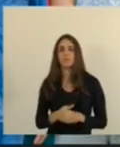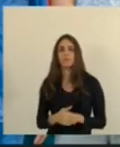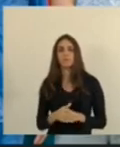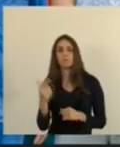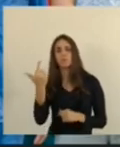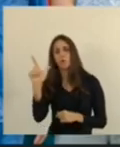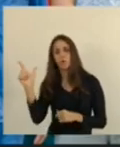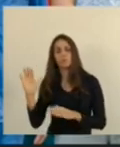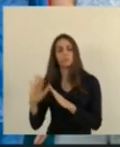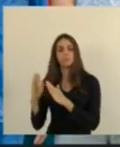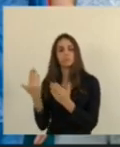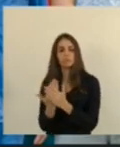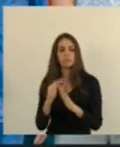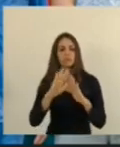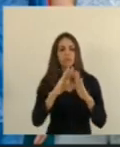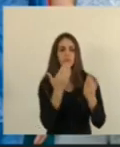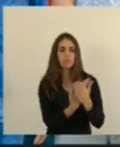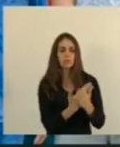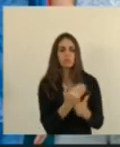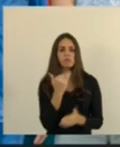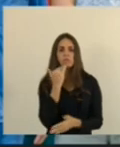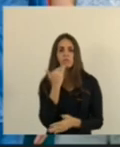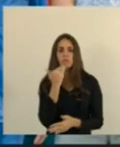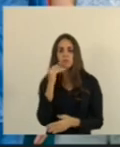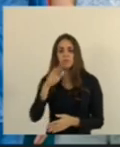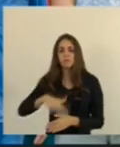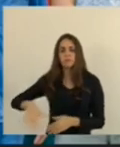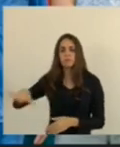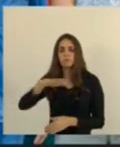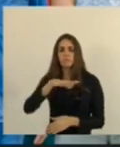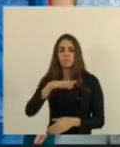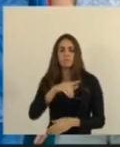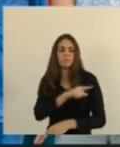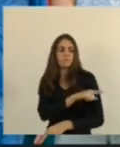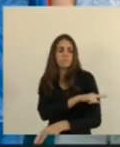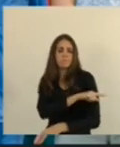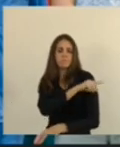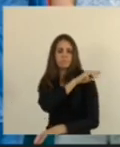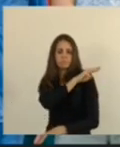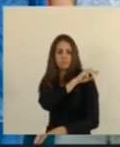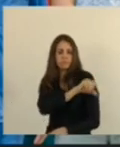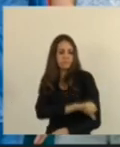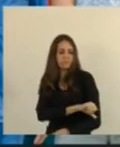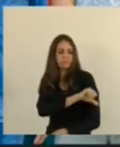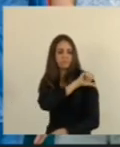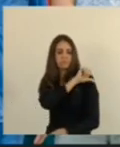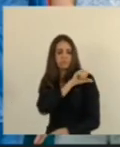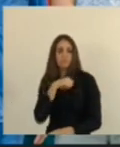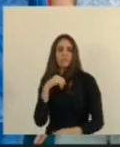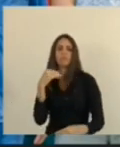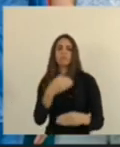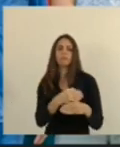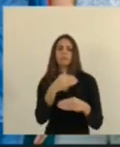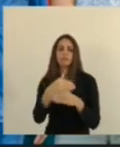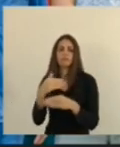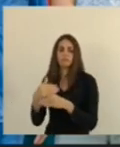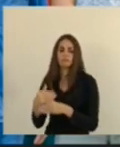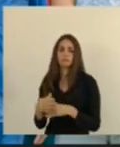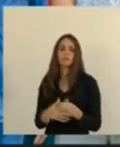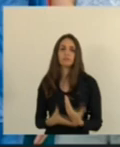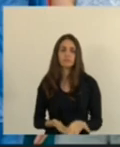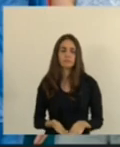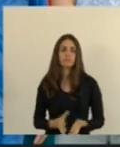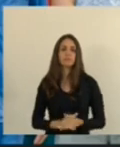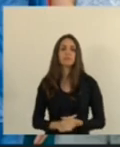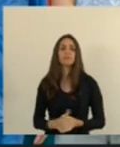também. A maioria das escolas de primeiro grau estão interditadas. E aqui, Lastene,